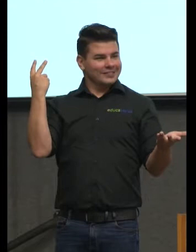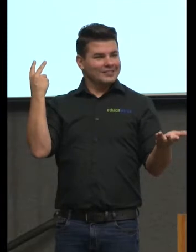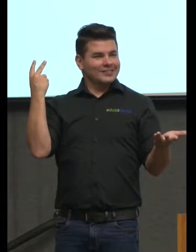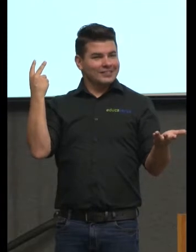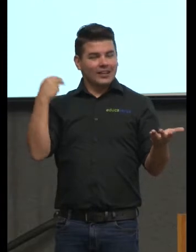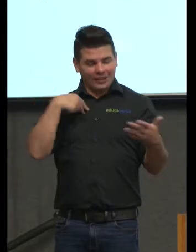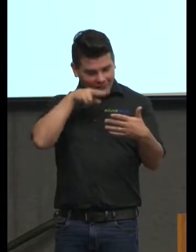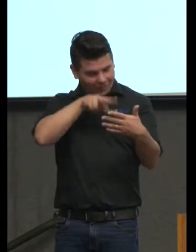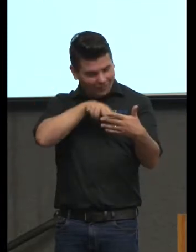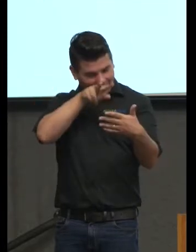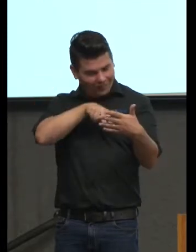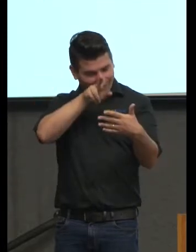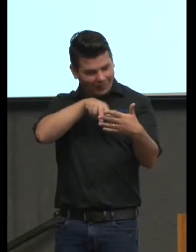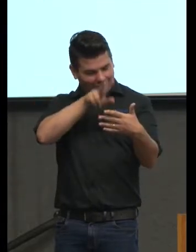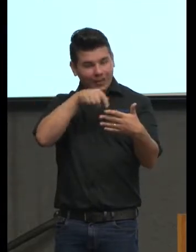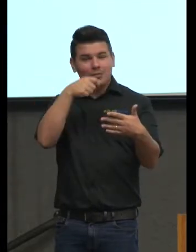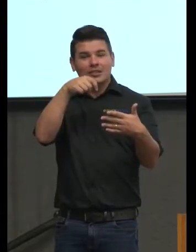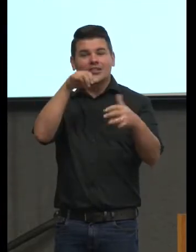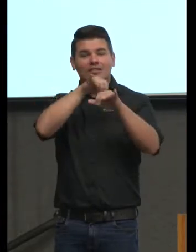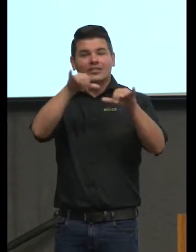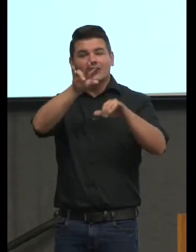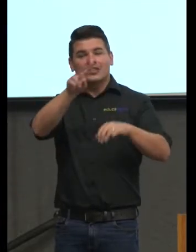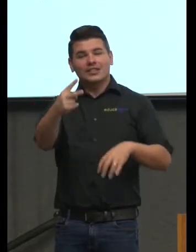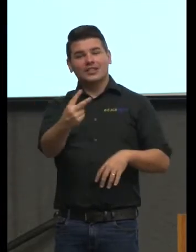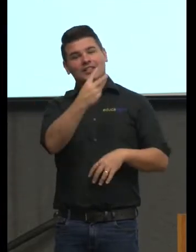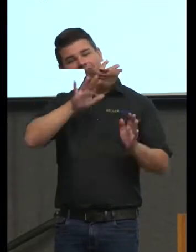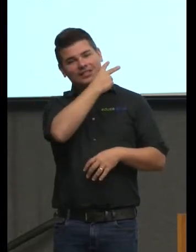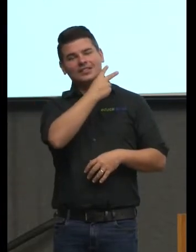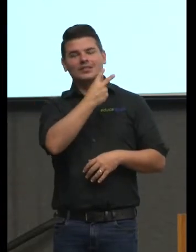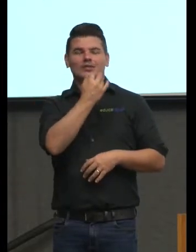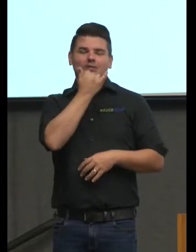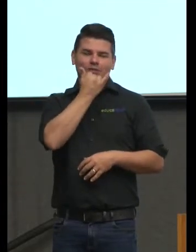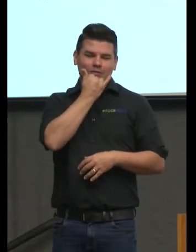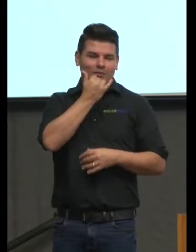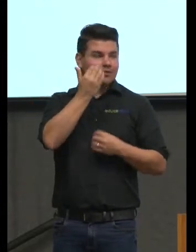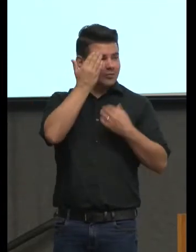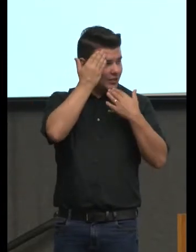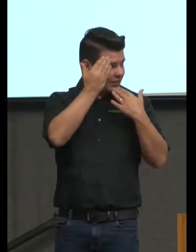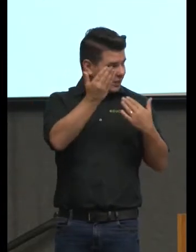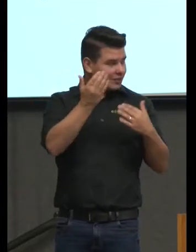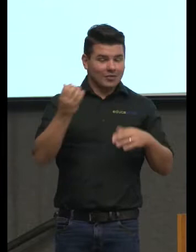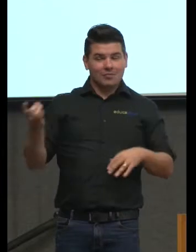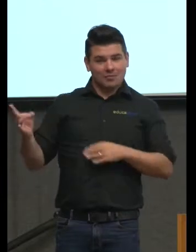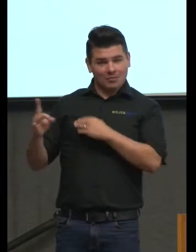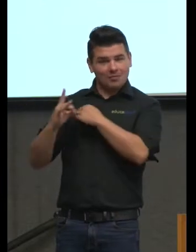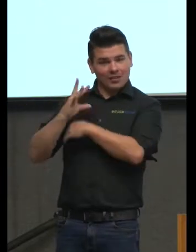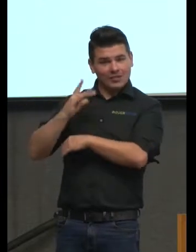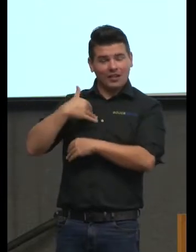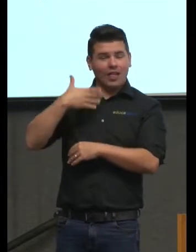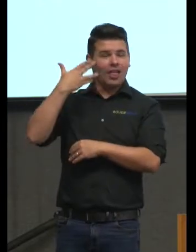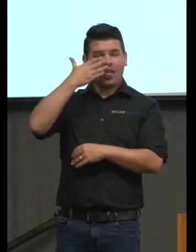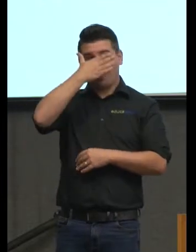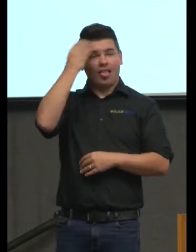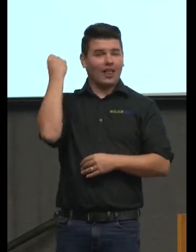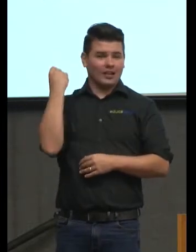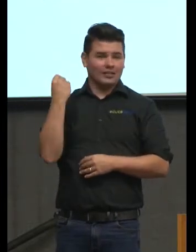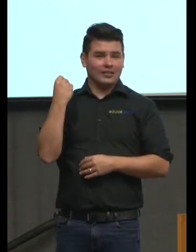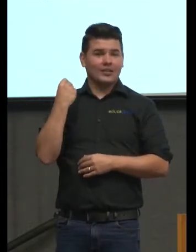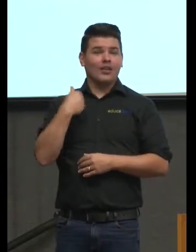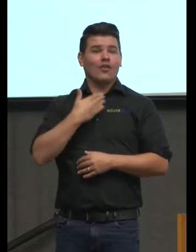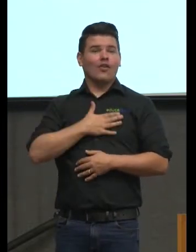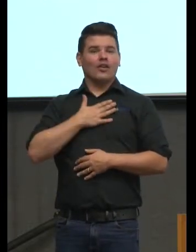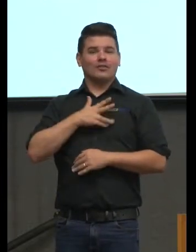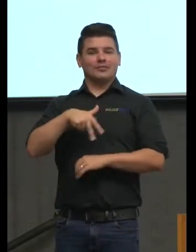lendo para mim mas eu precisaria ler na perspectiva de vocês obrigado mas você vai me lembrando é que eu eu costumo falar em pé